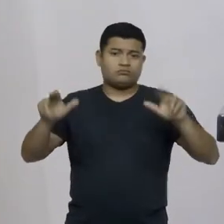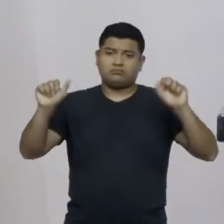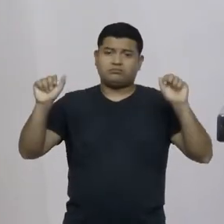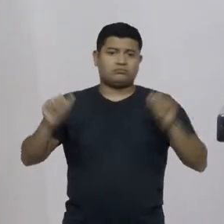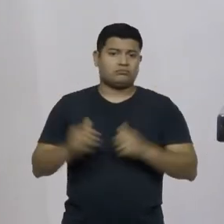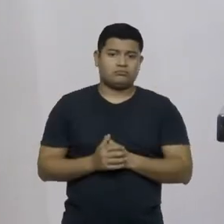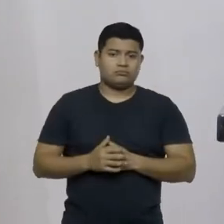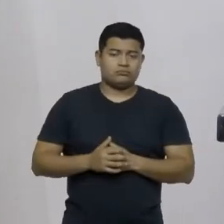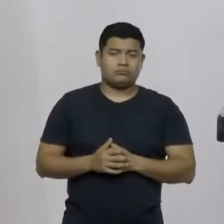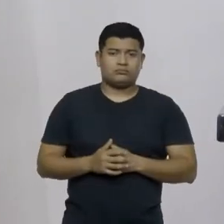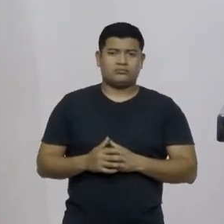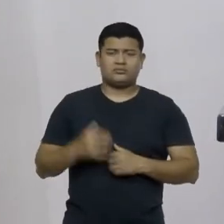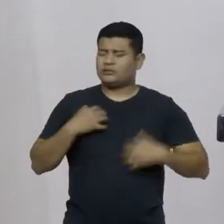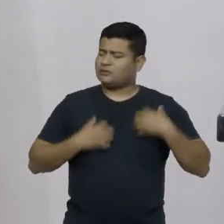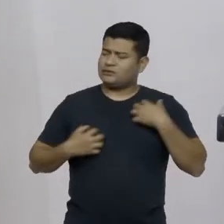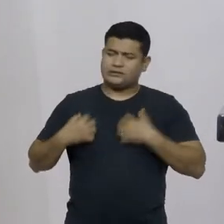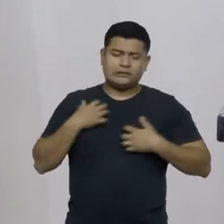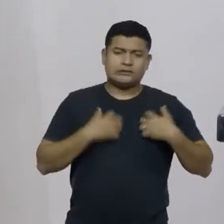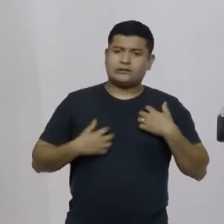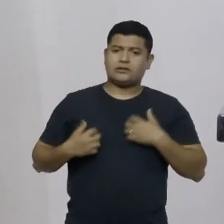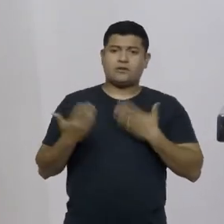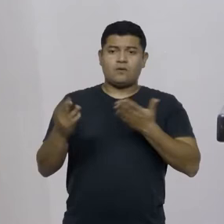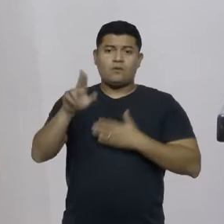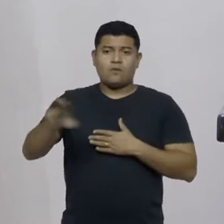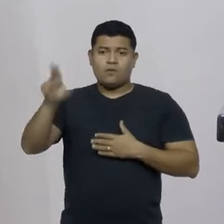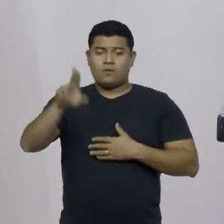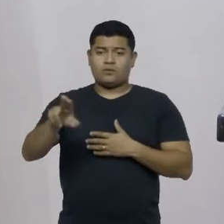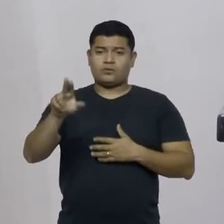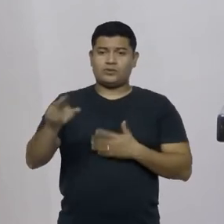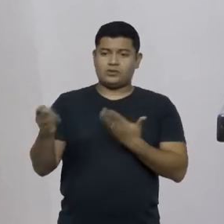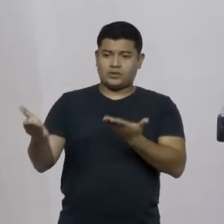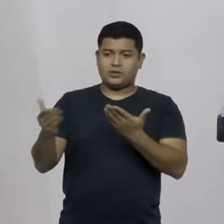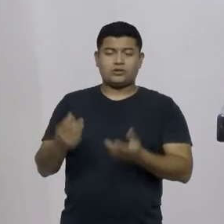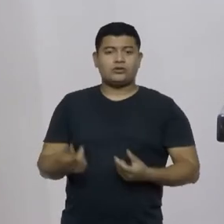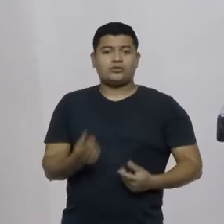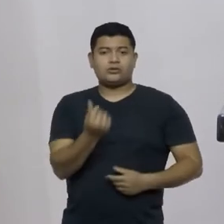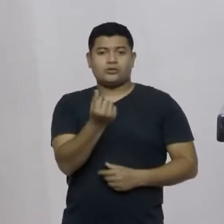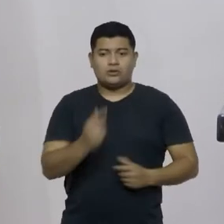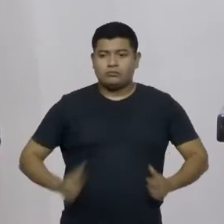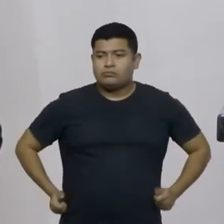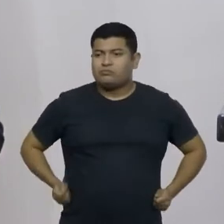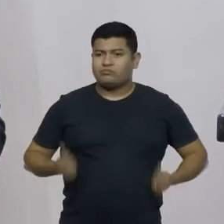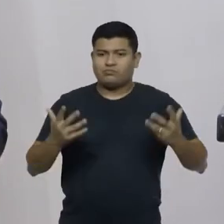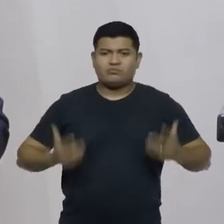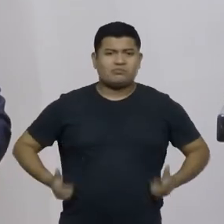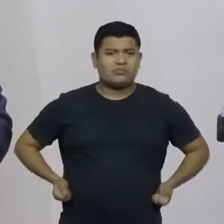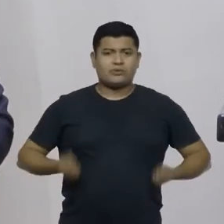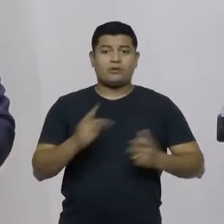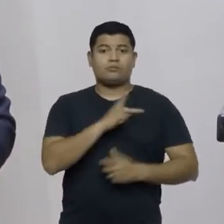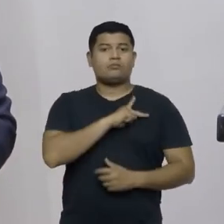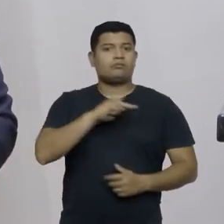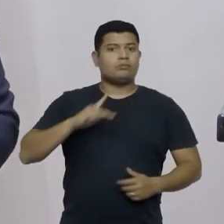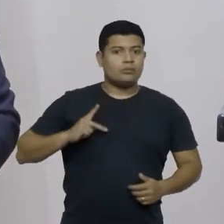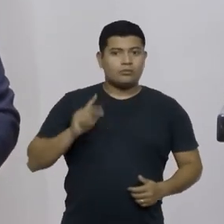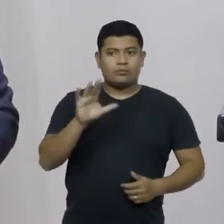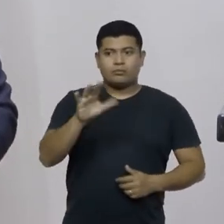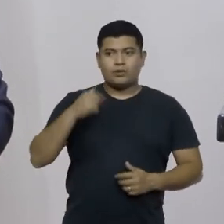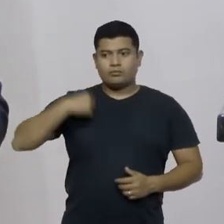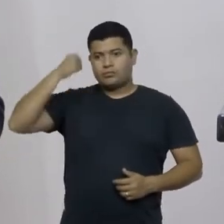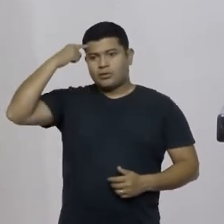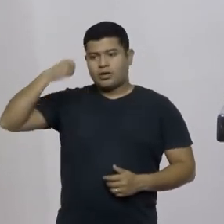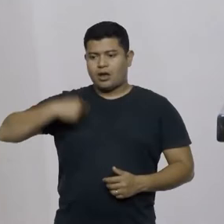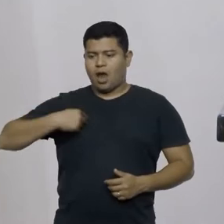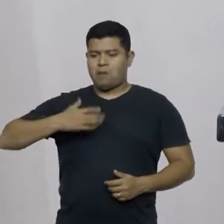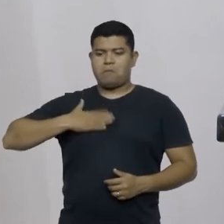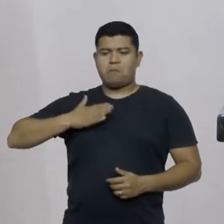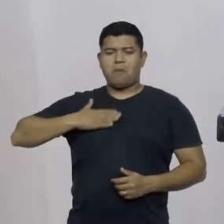que utilizam do patrimônio público como se fossem seus e tratam com descaso aquilo que é das pessoas e